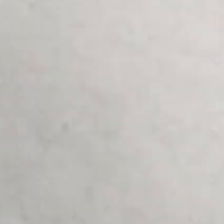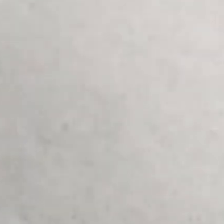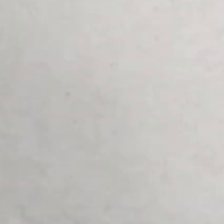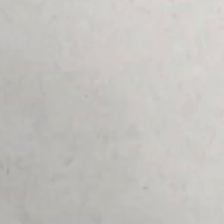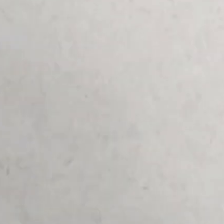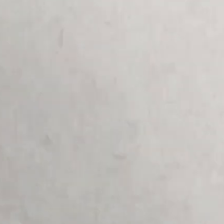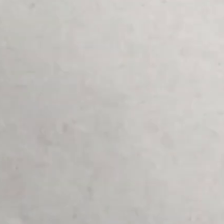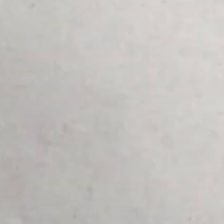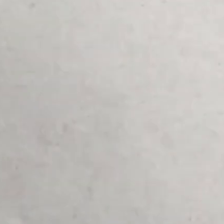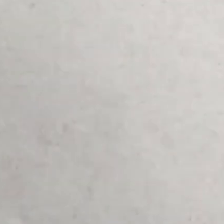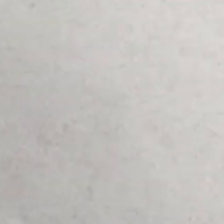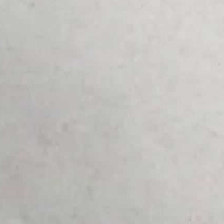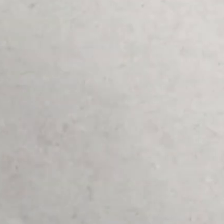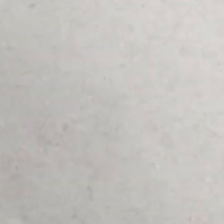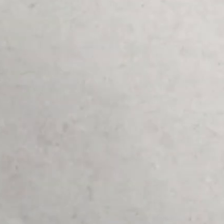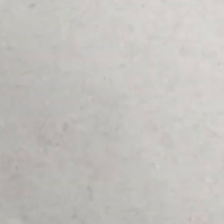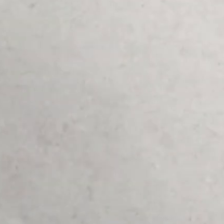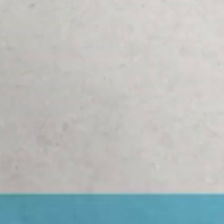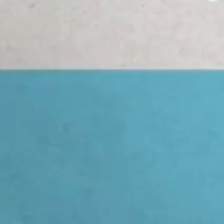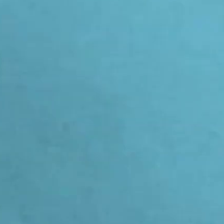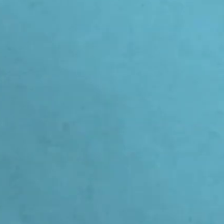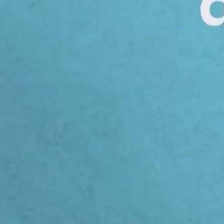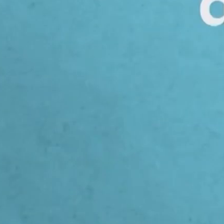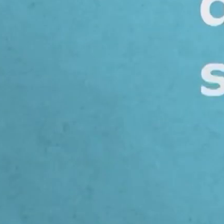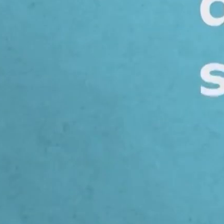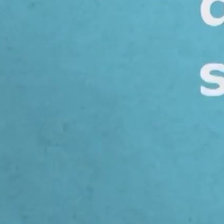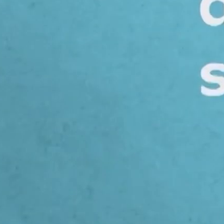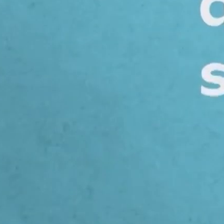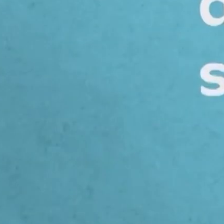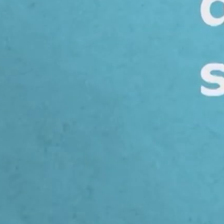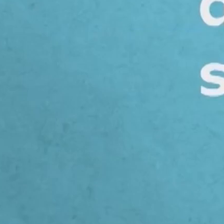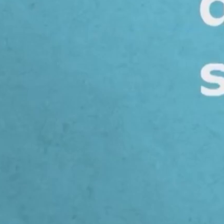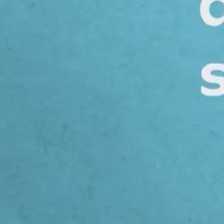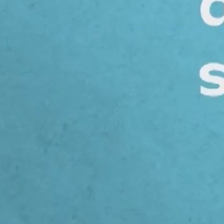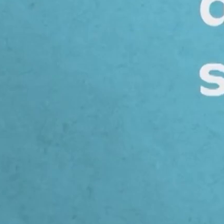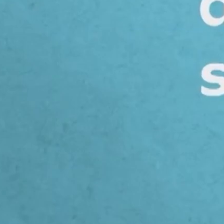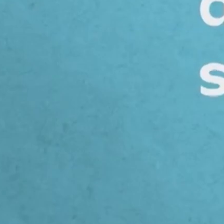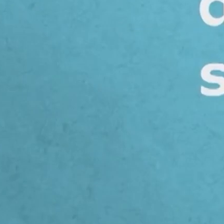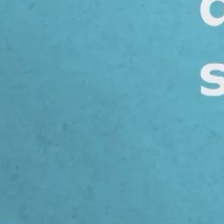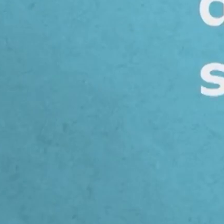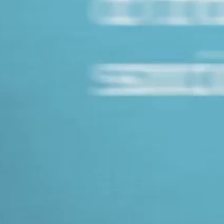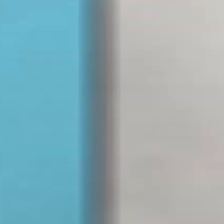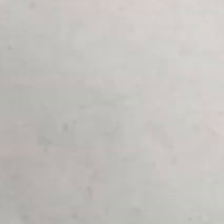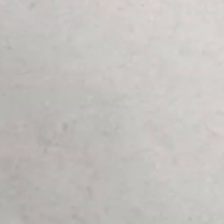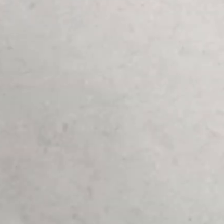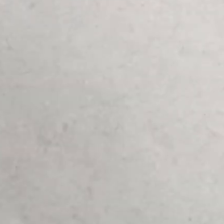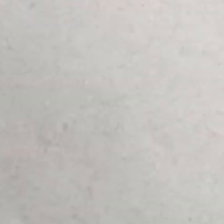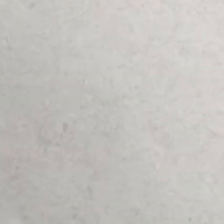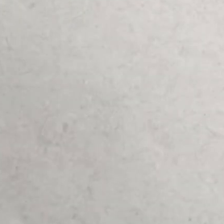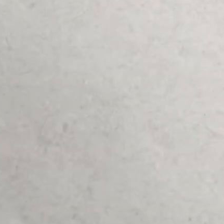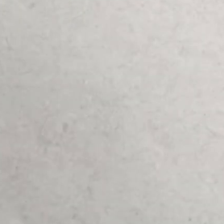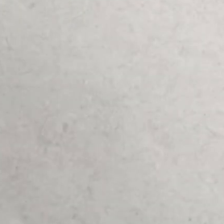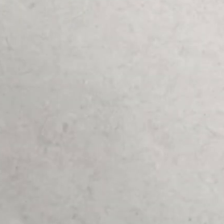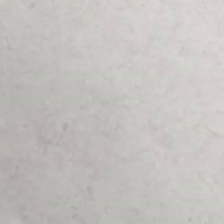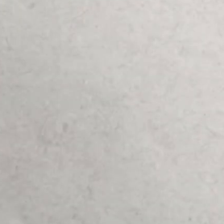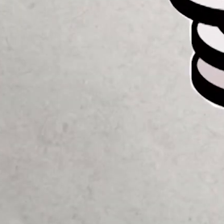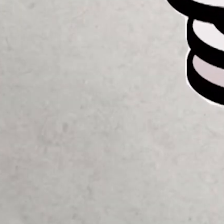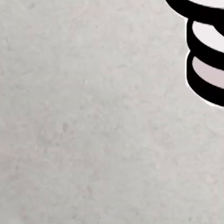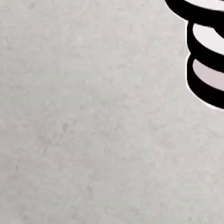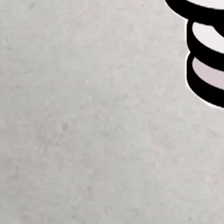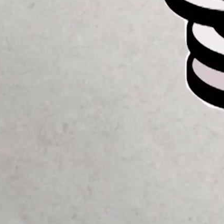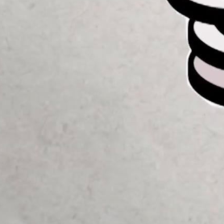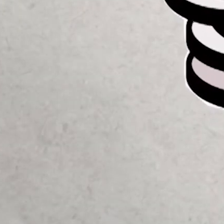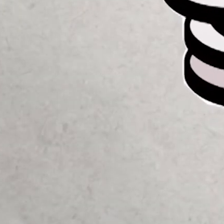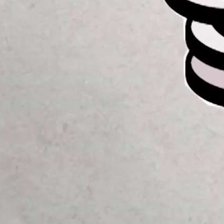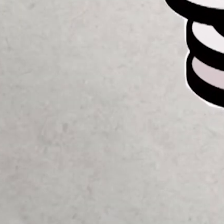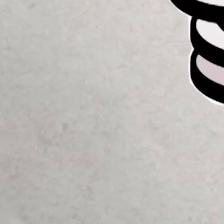De manifestações políticas a transformações sociais. De oscilações econômicas a